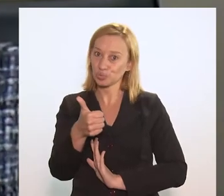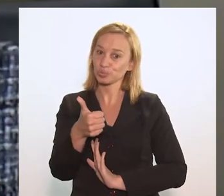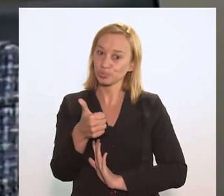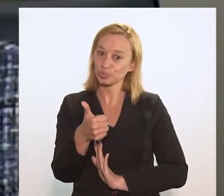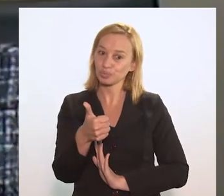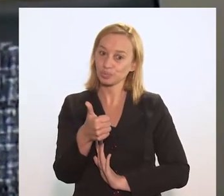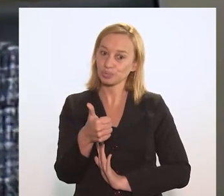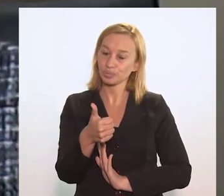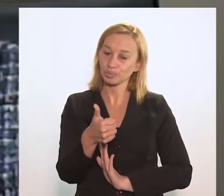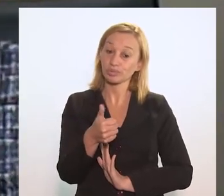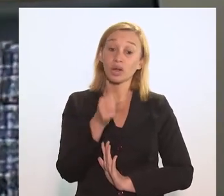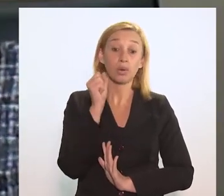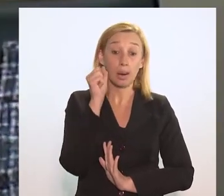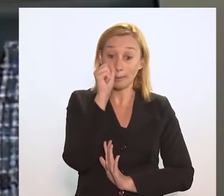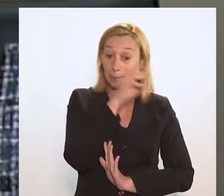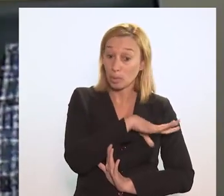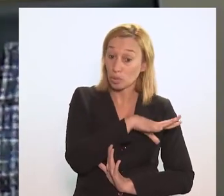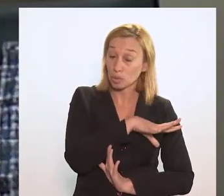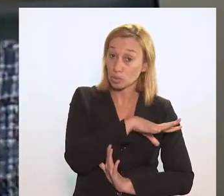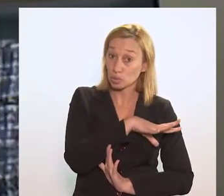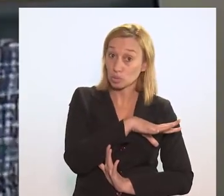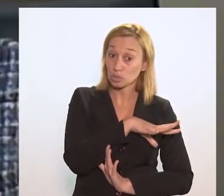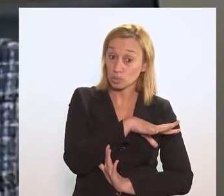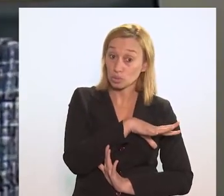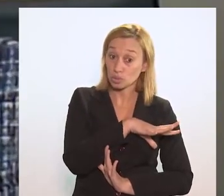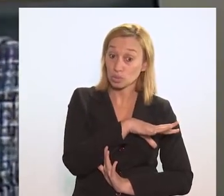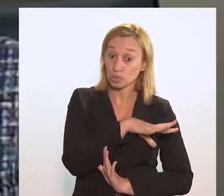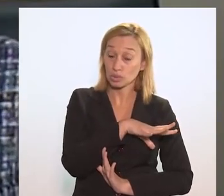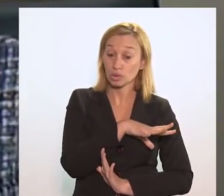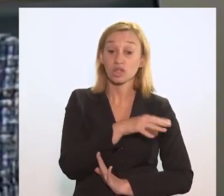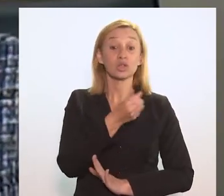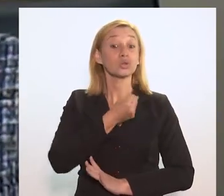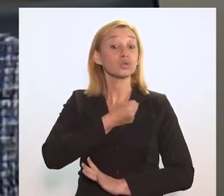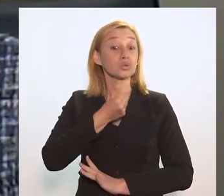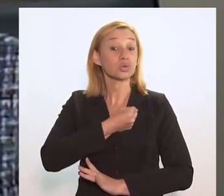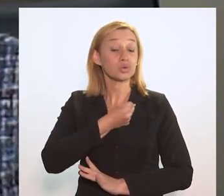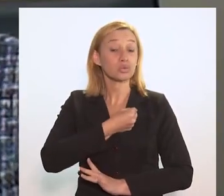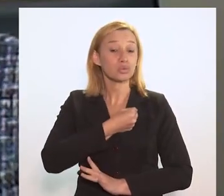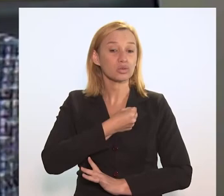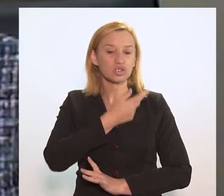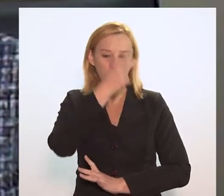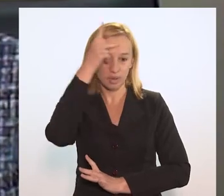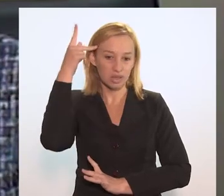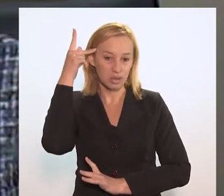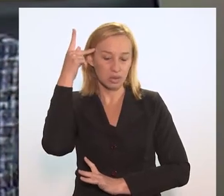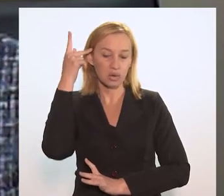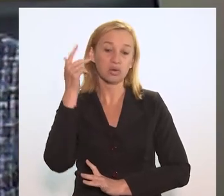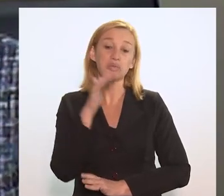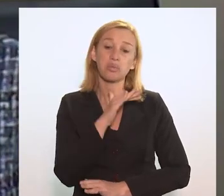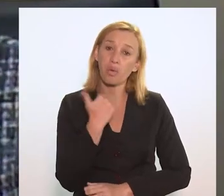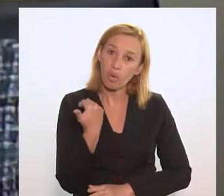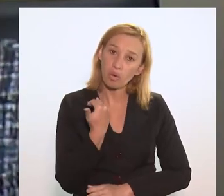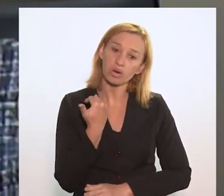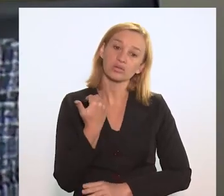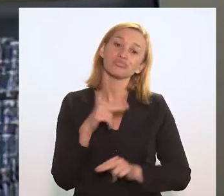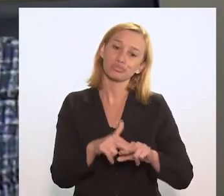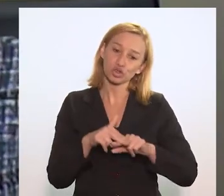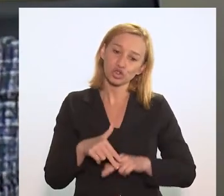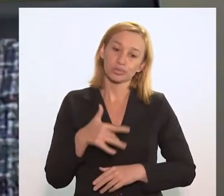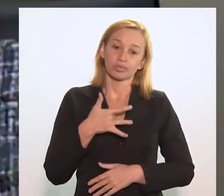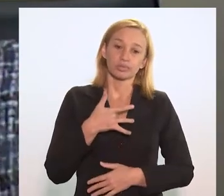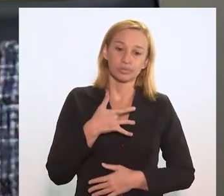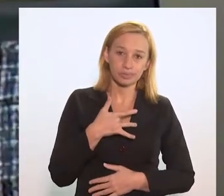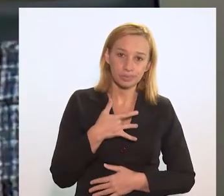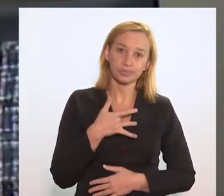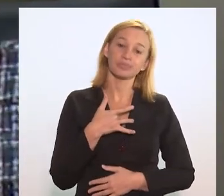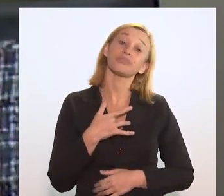21, que é um absurdo que esse número expressivo de brasileiras e brasileiras morram